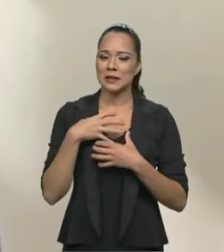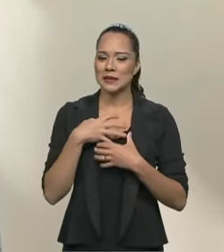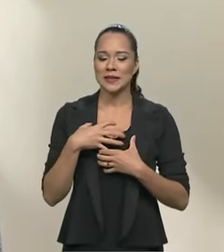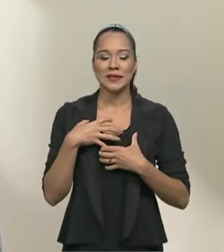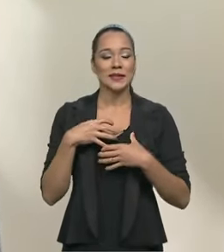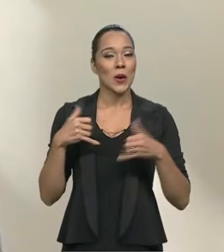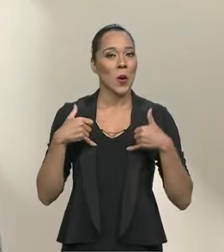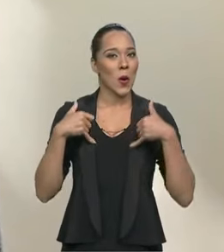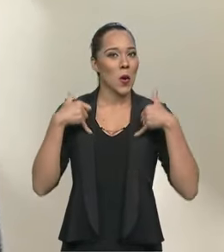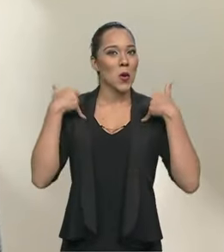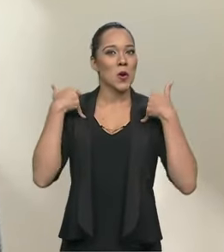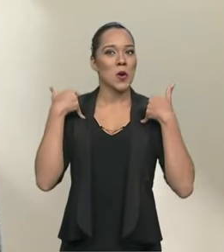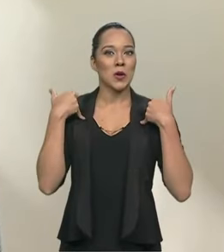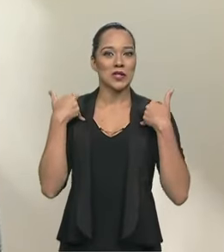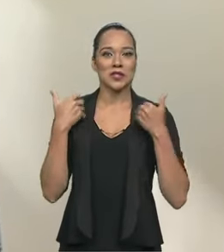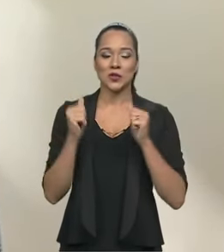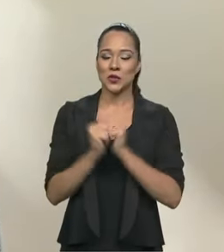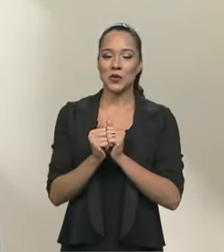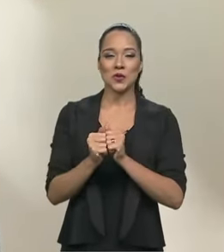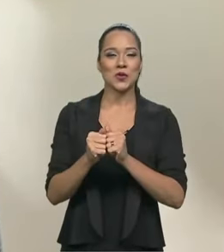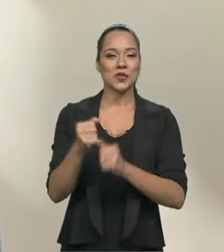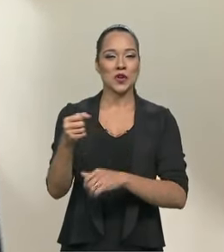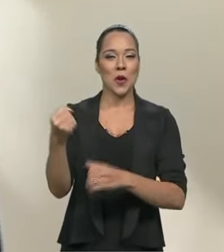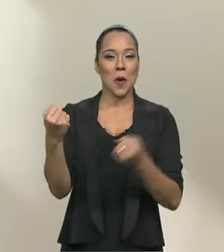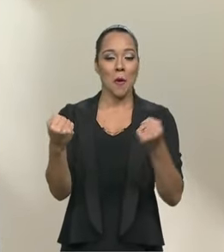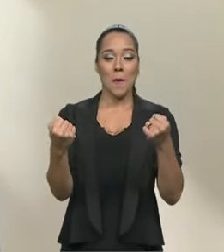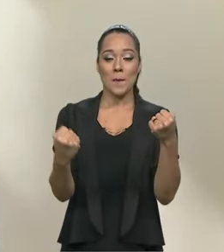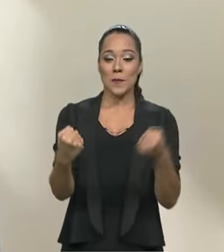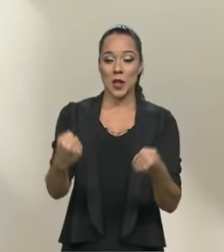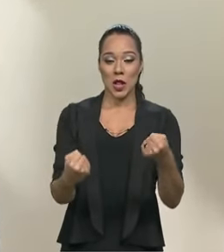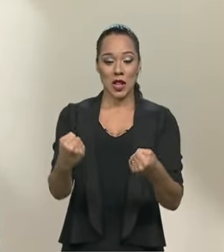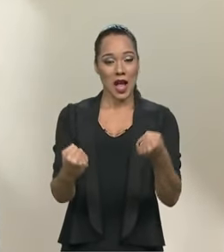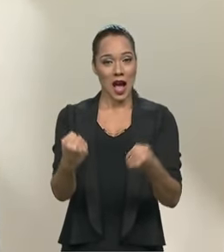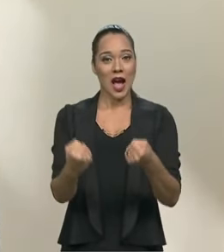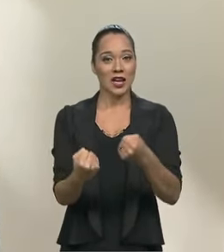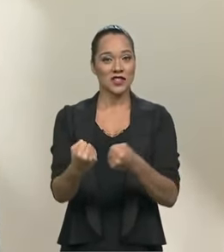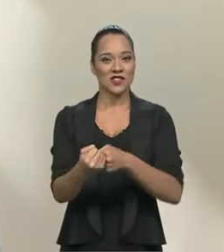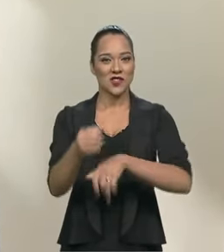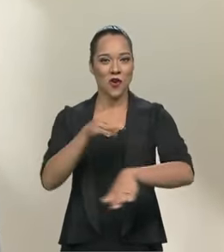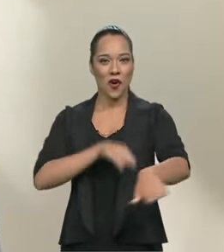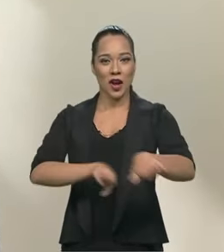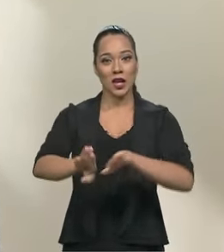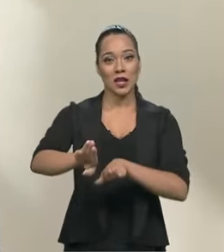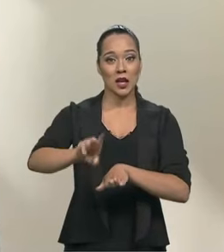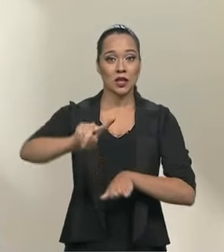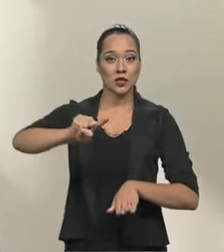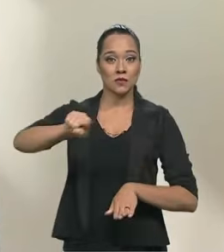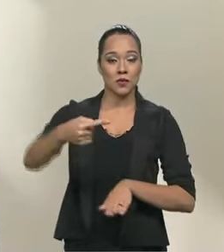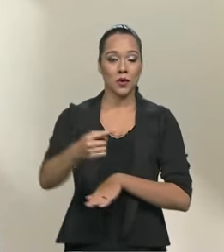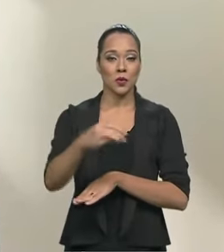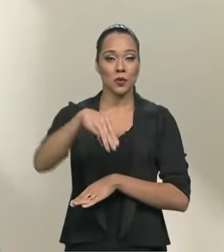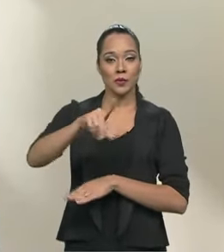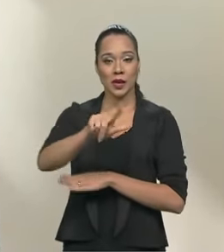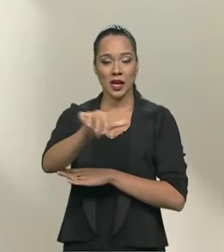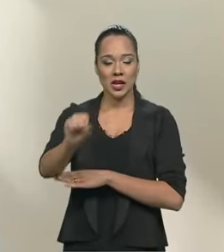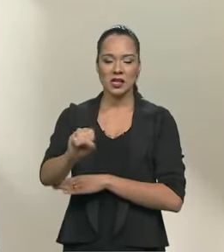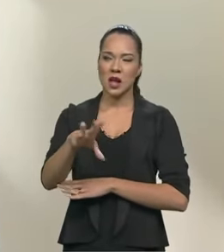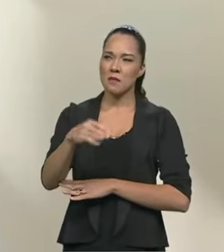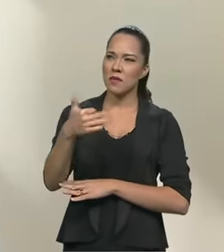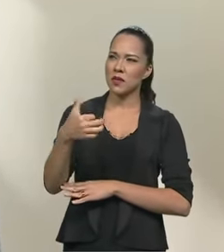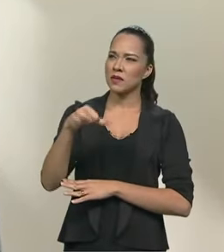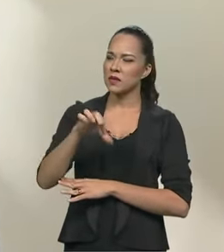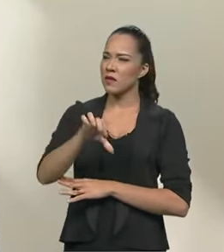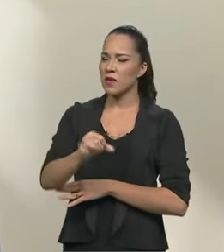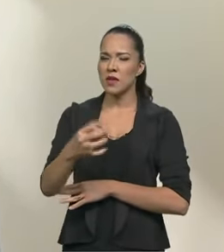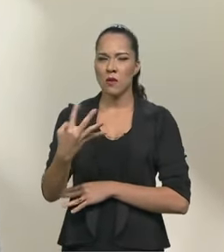orguloso de ter dividido com você a pilotagem nas corridas de mil milhas aqui no Brasil, isso foi em 94, 5, não lembro faz